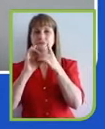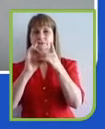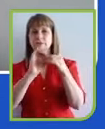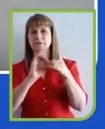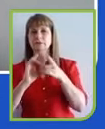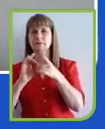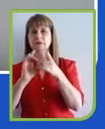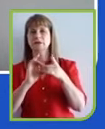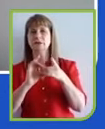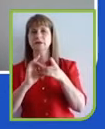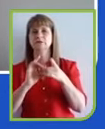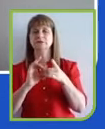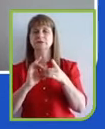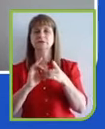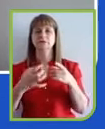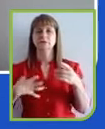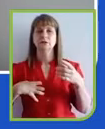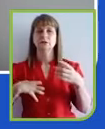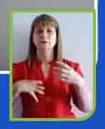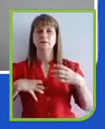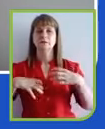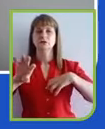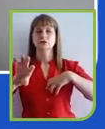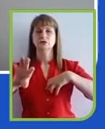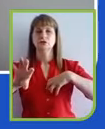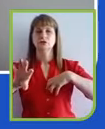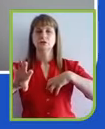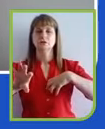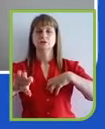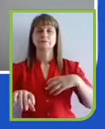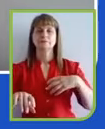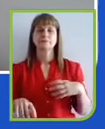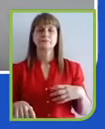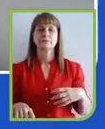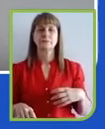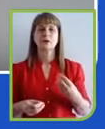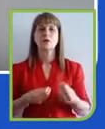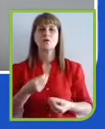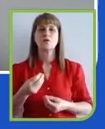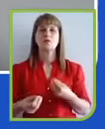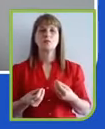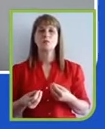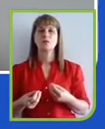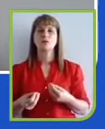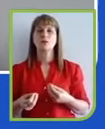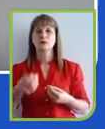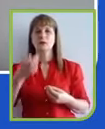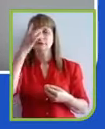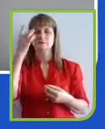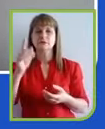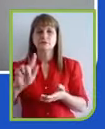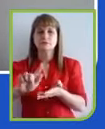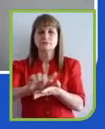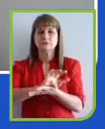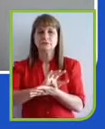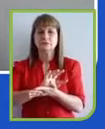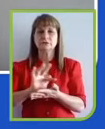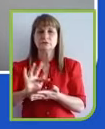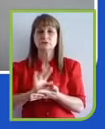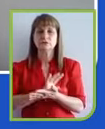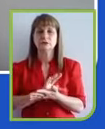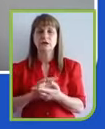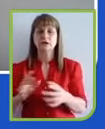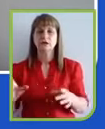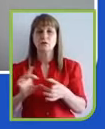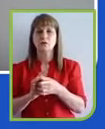2. E como é que fica a diversidade dos nossos fornecedores? E aí, eu conecto com o impacto ambiental, eu conecto com o valor compartilhado,